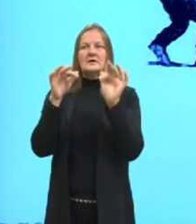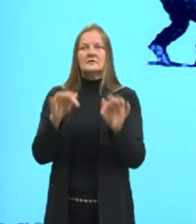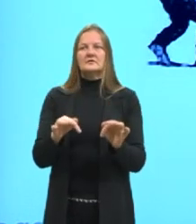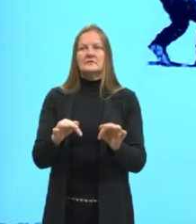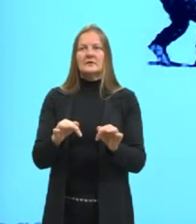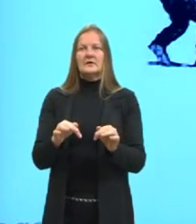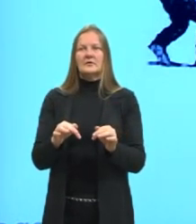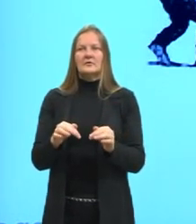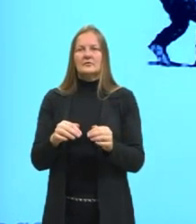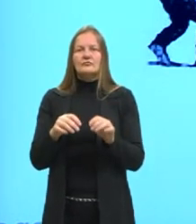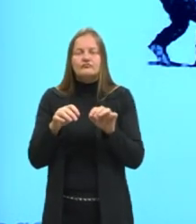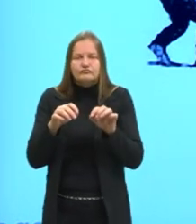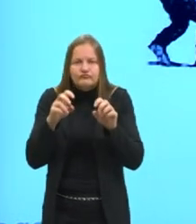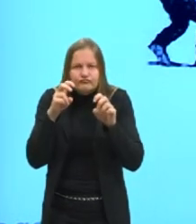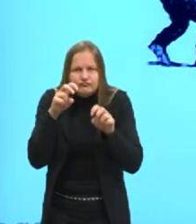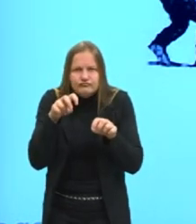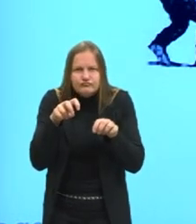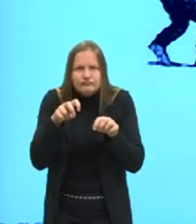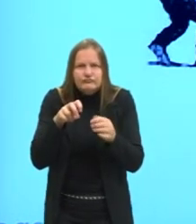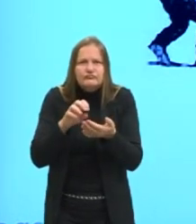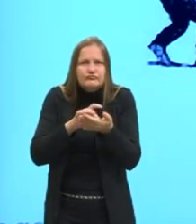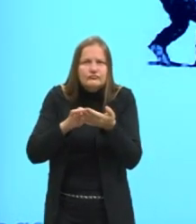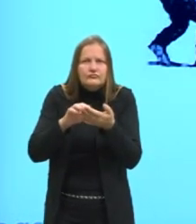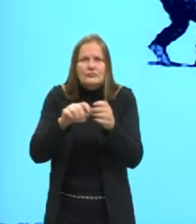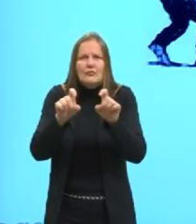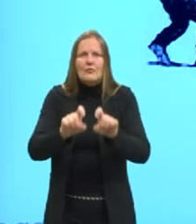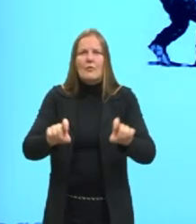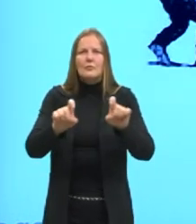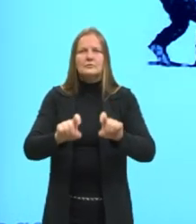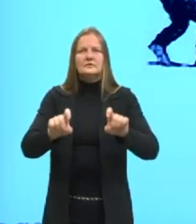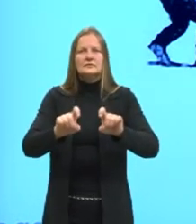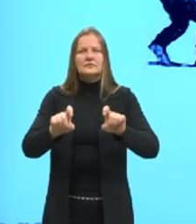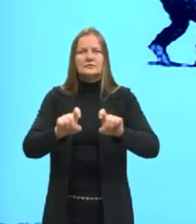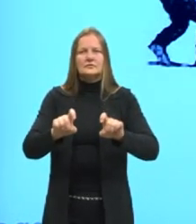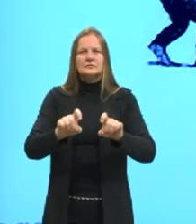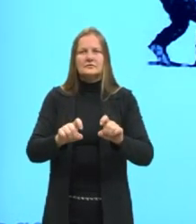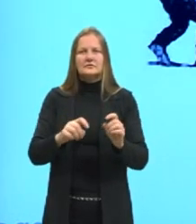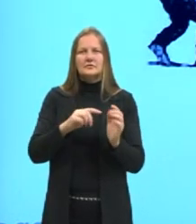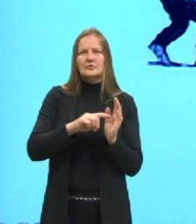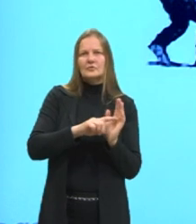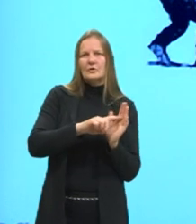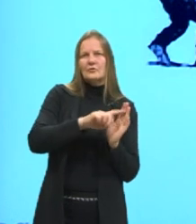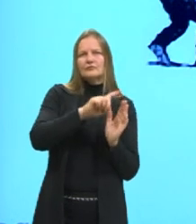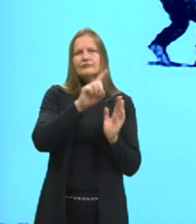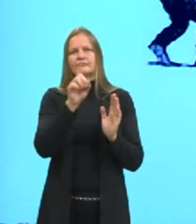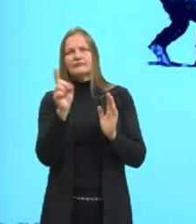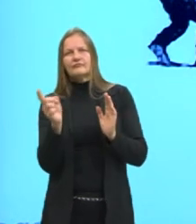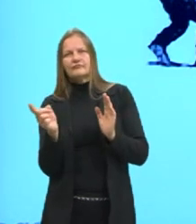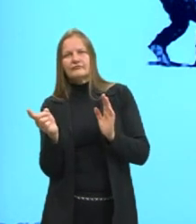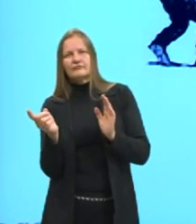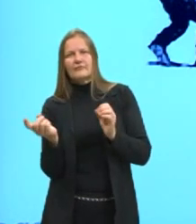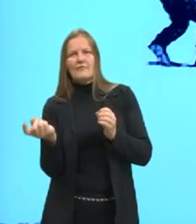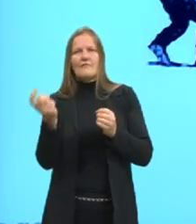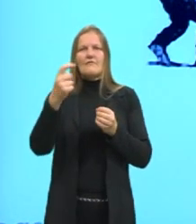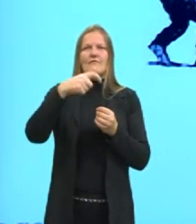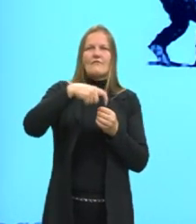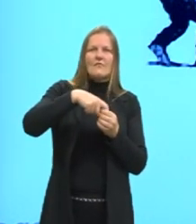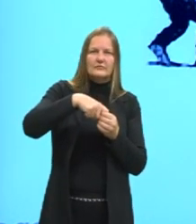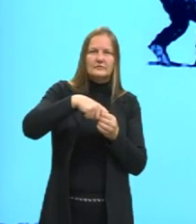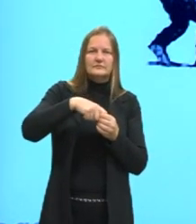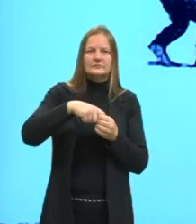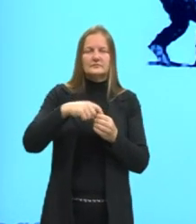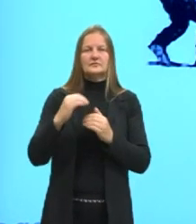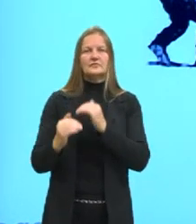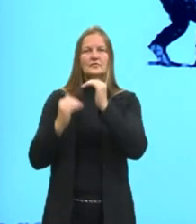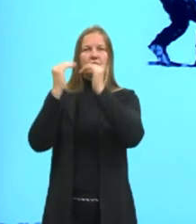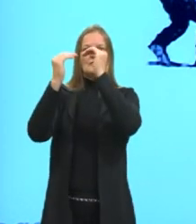está aqui curvadinho, sentado em frente a um computador. É quase como se ele estivesse regredindo e voltando lá àquele